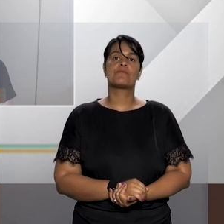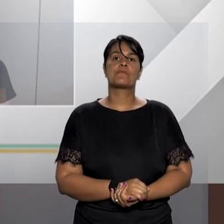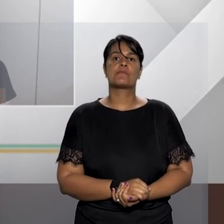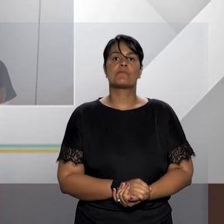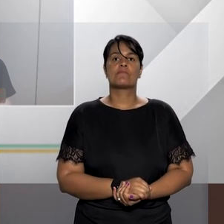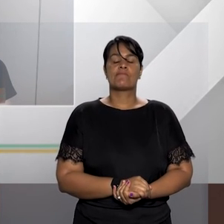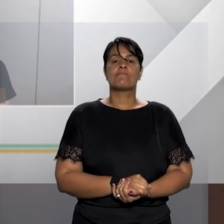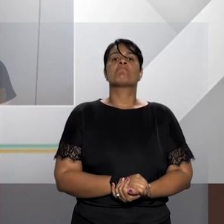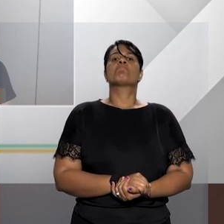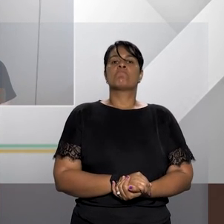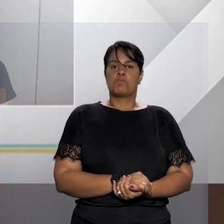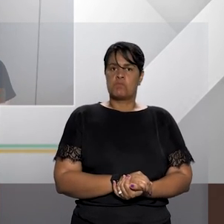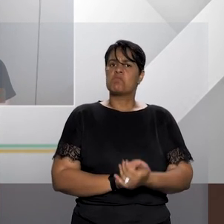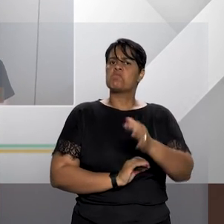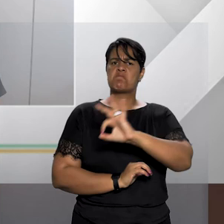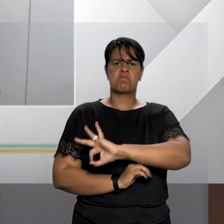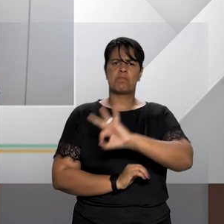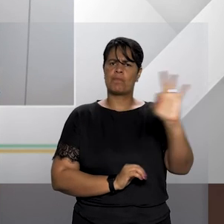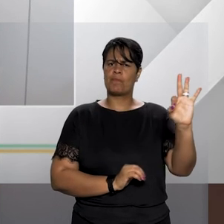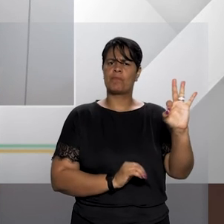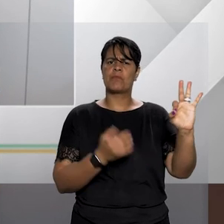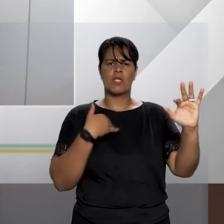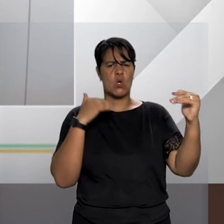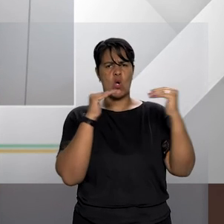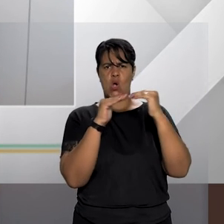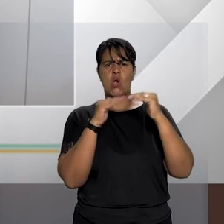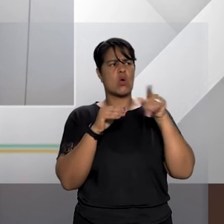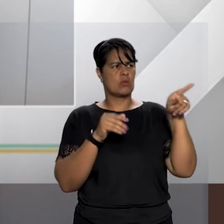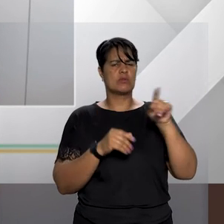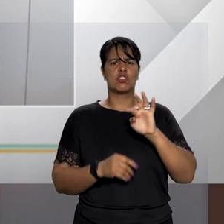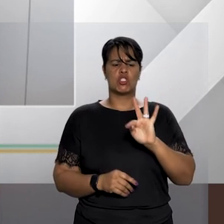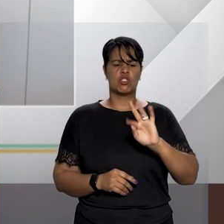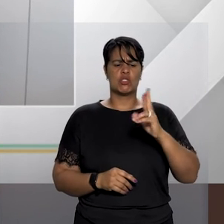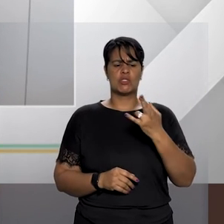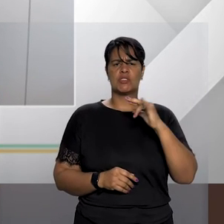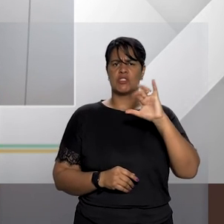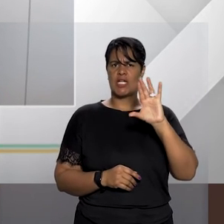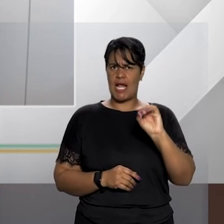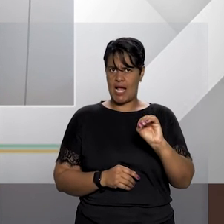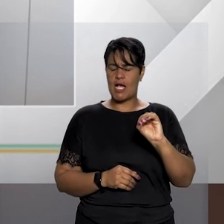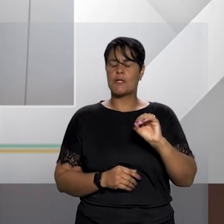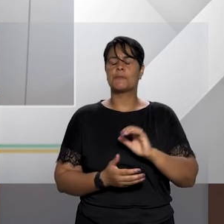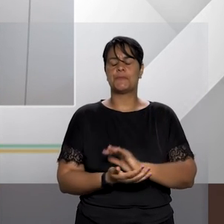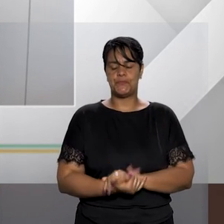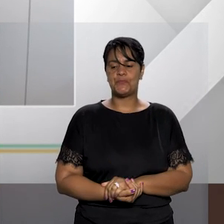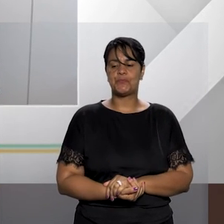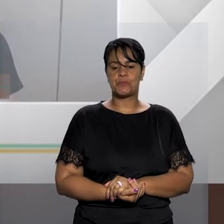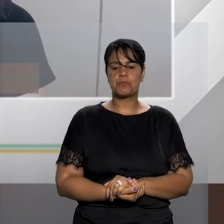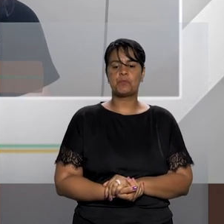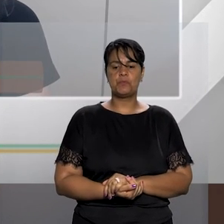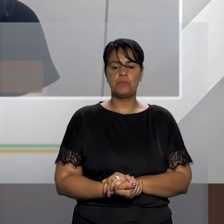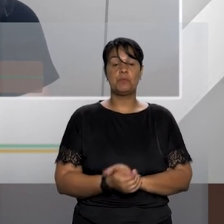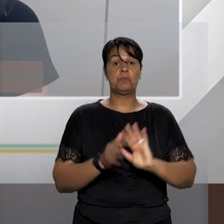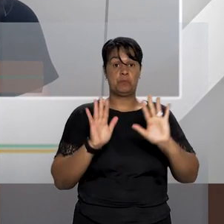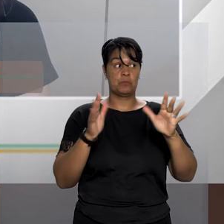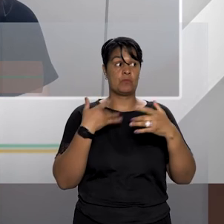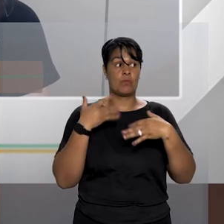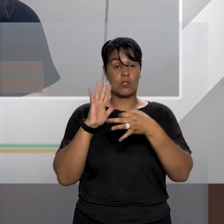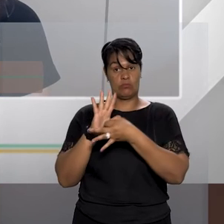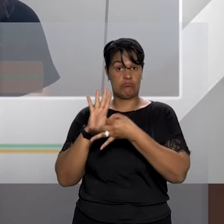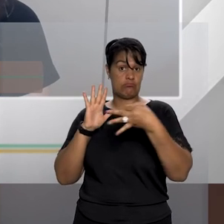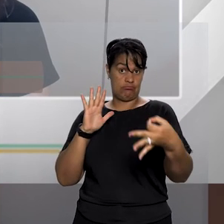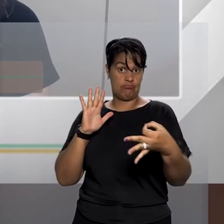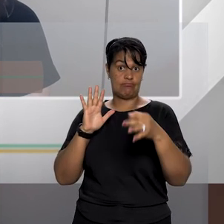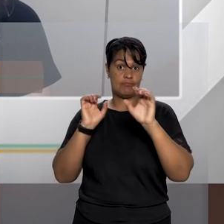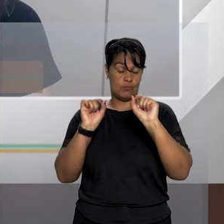excelente fala do doutor Tiago exatamente isso aliás eu aqui vou trazer uma crítica específica acho que a lei Maria